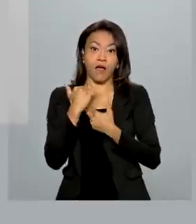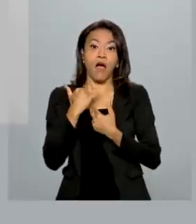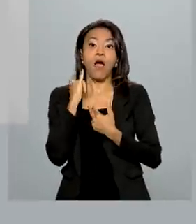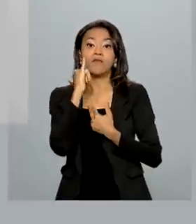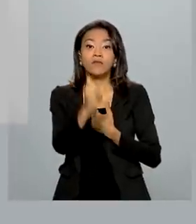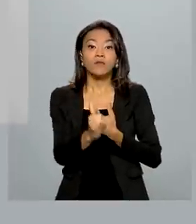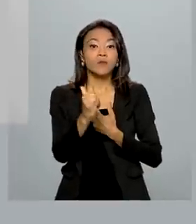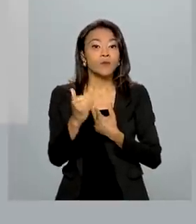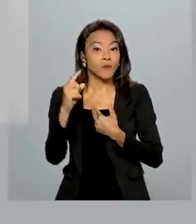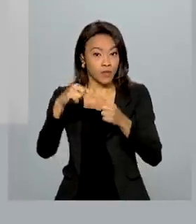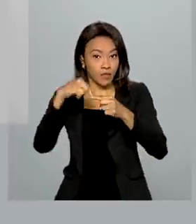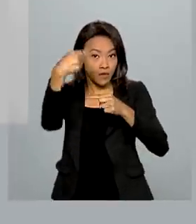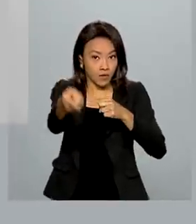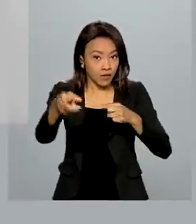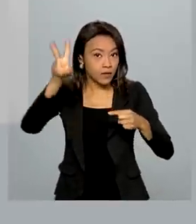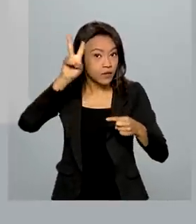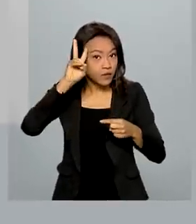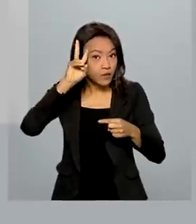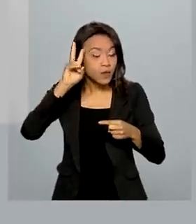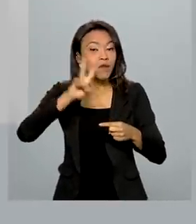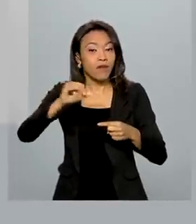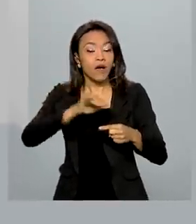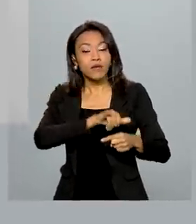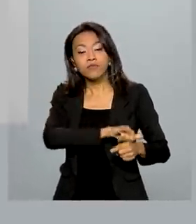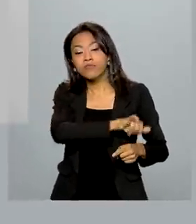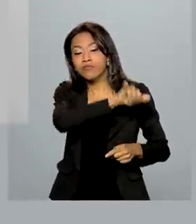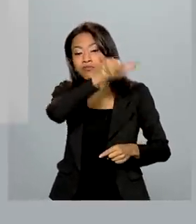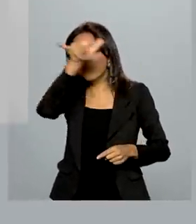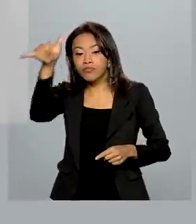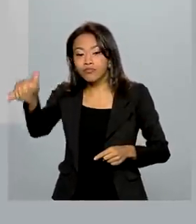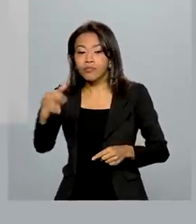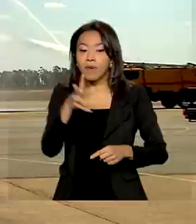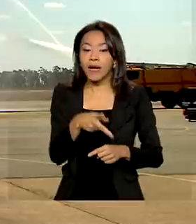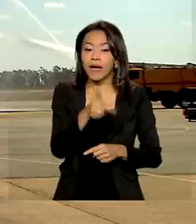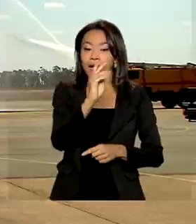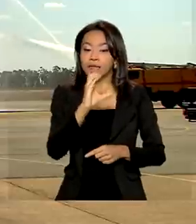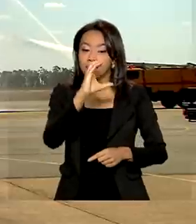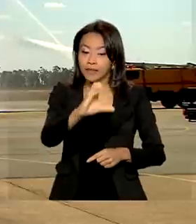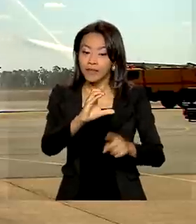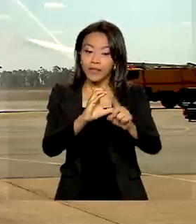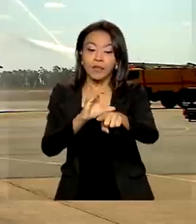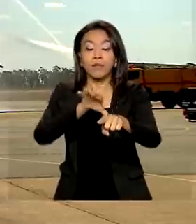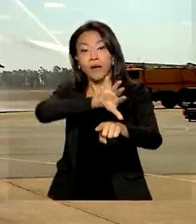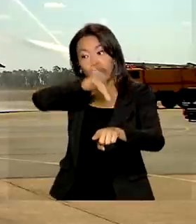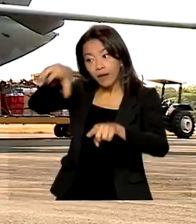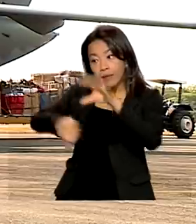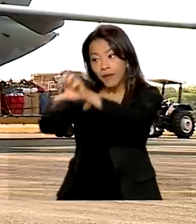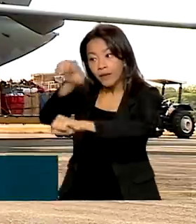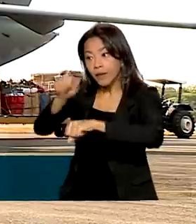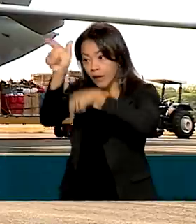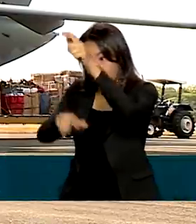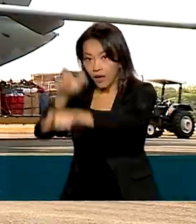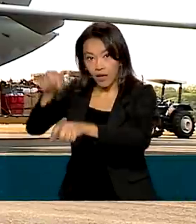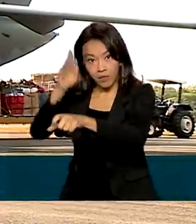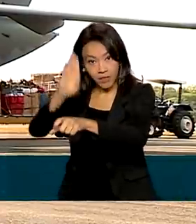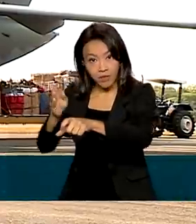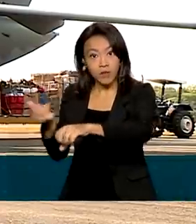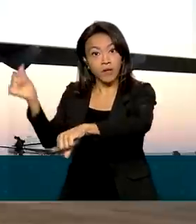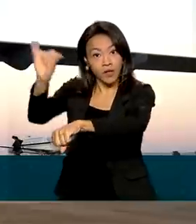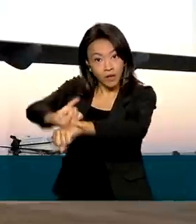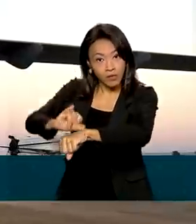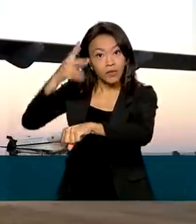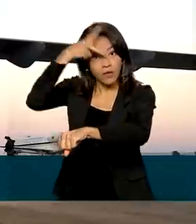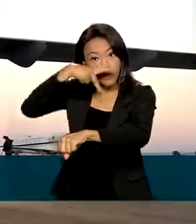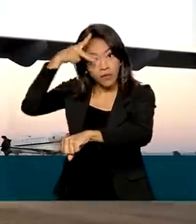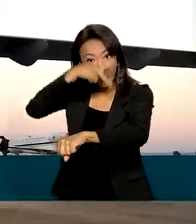na próxima segunda-feira uma aeronave KC 390 Millennium para resgatar os brasileiros que estão na capital polonesa.